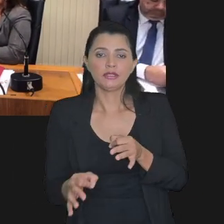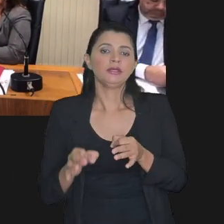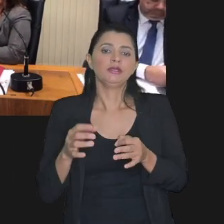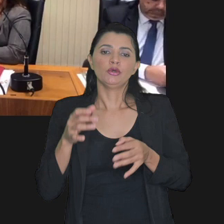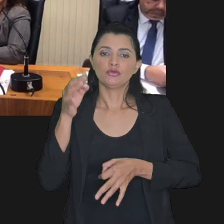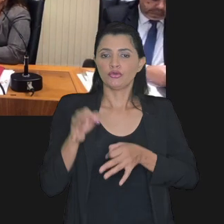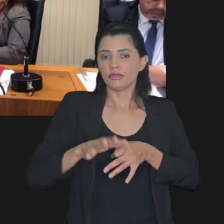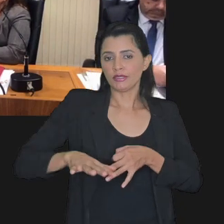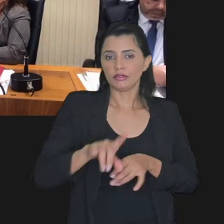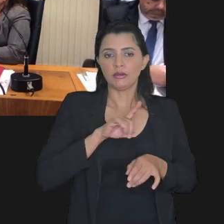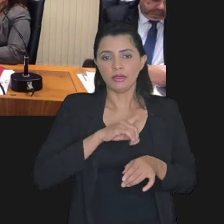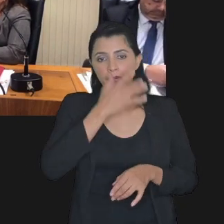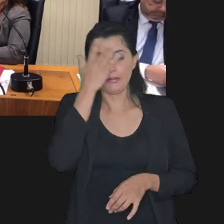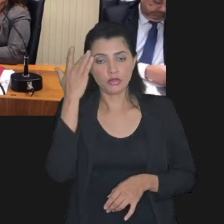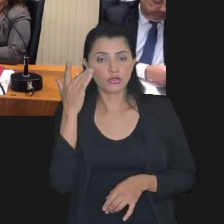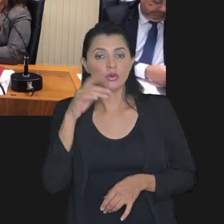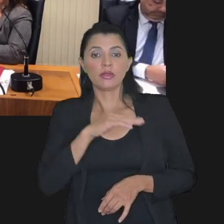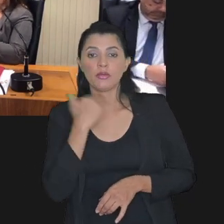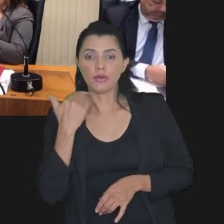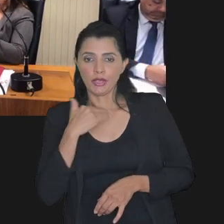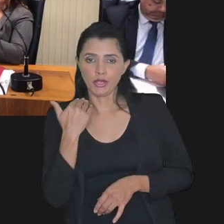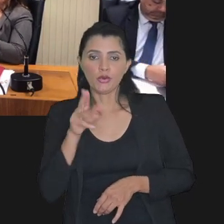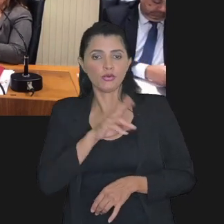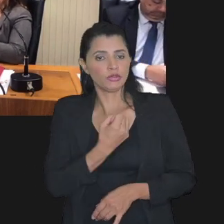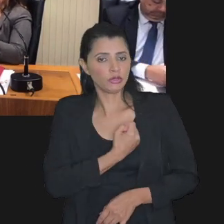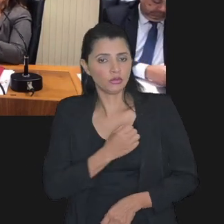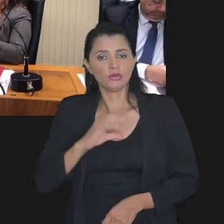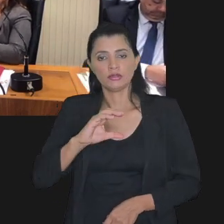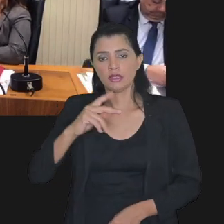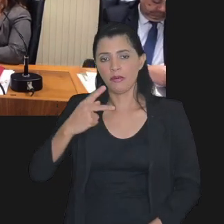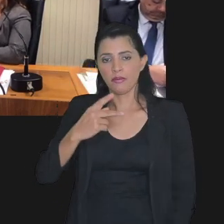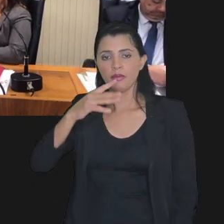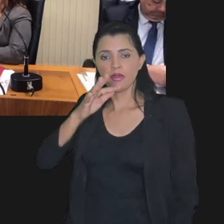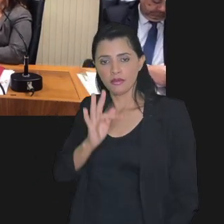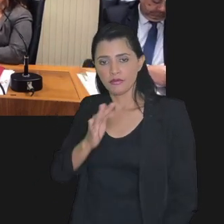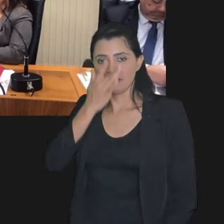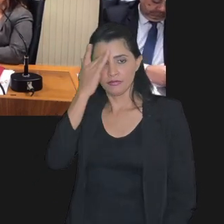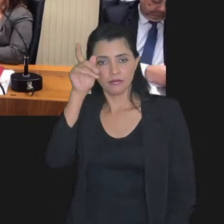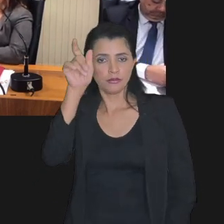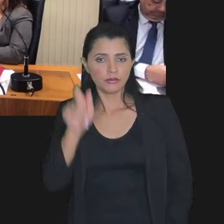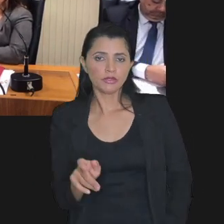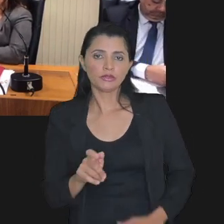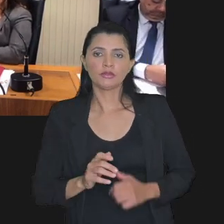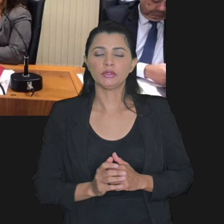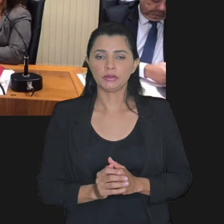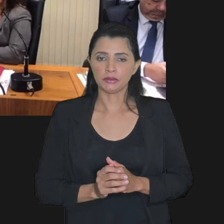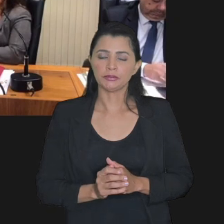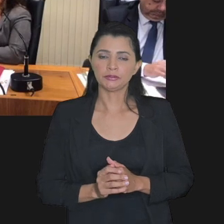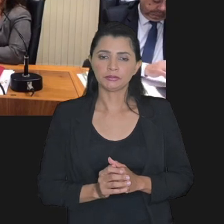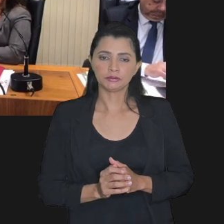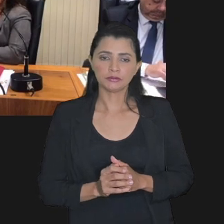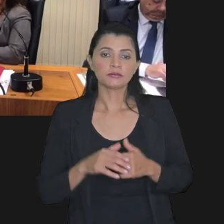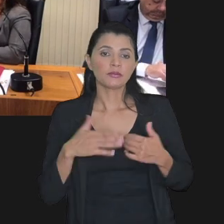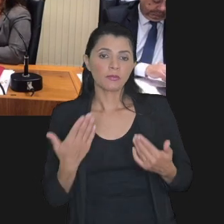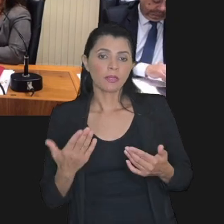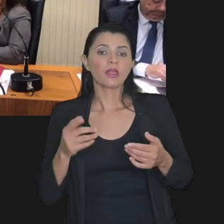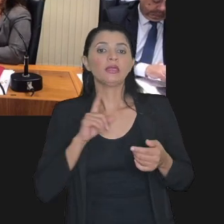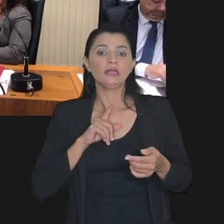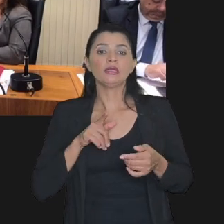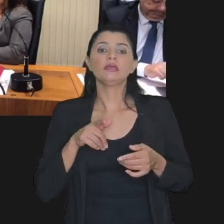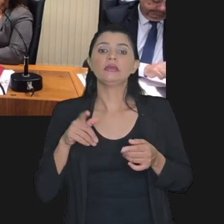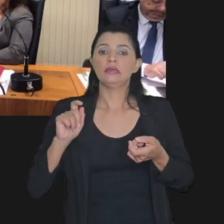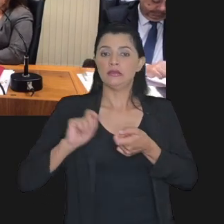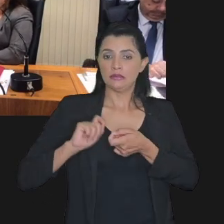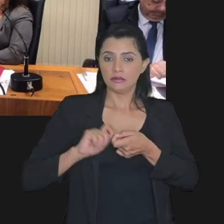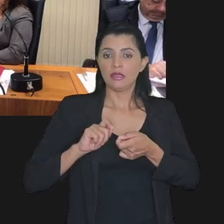judicial pessoas físicas falecidas pelo CPF da pessoa física falecida e execuções